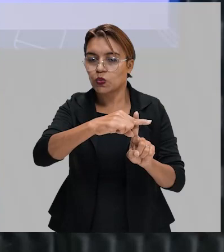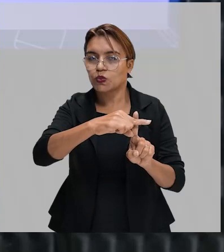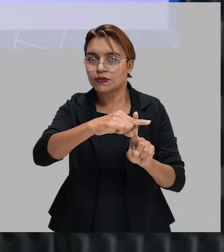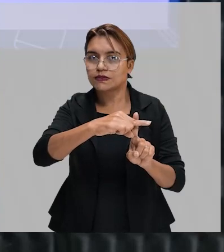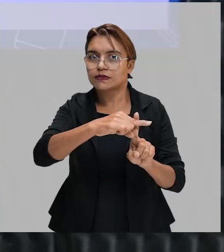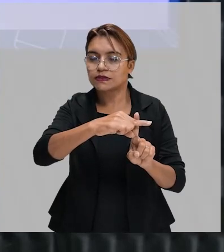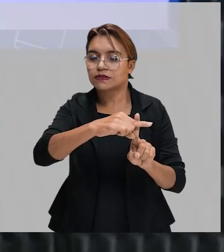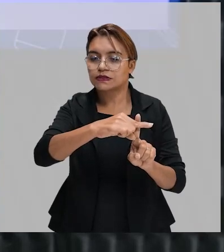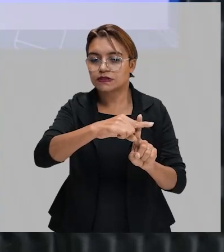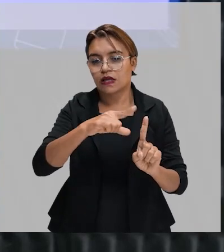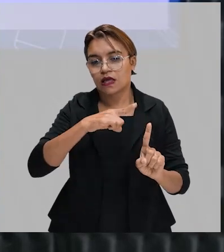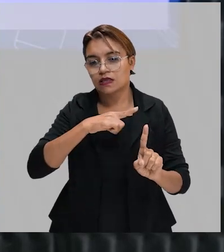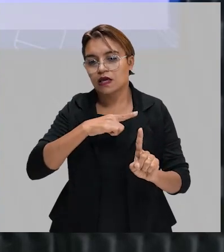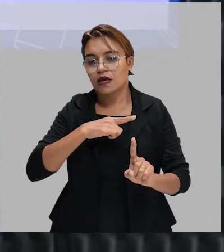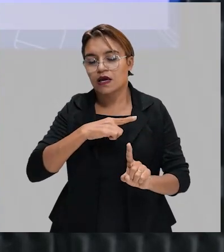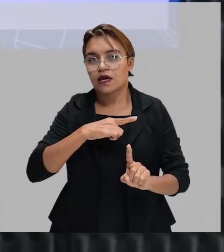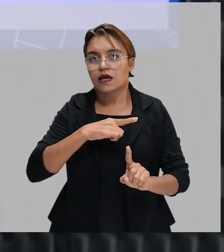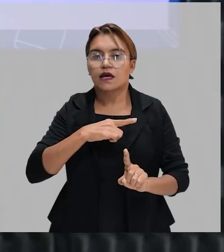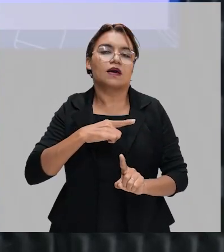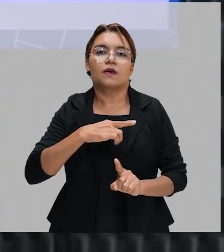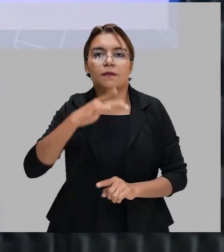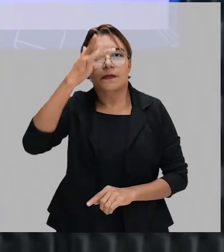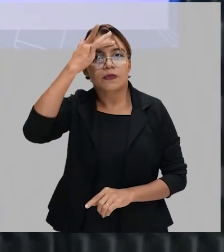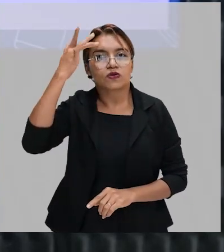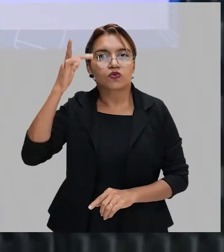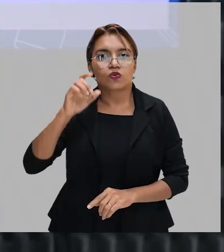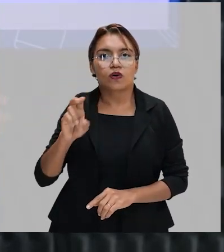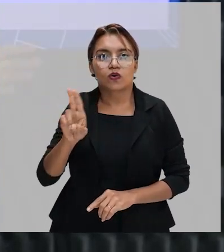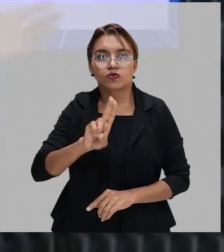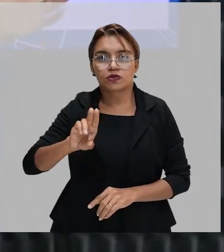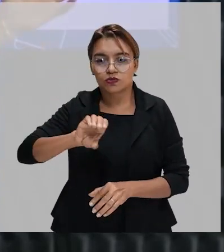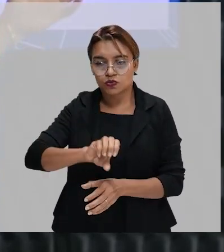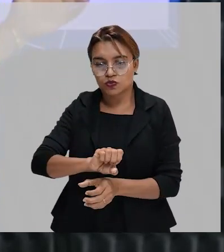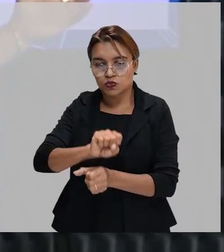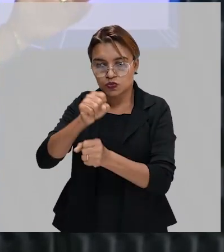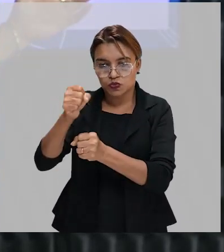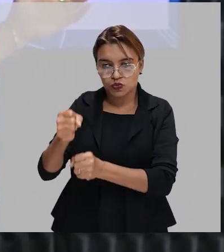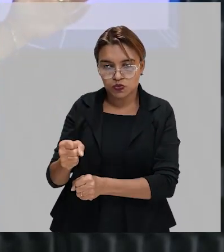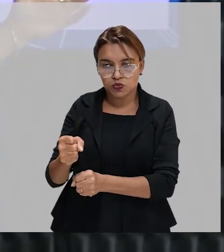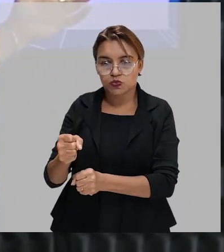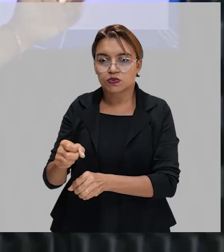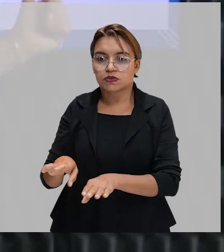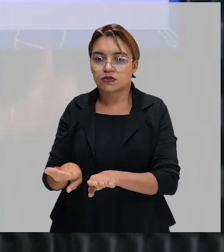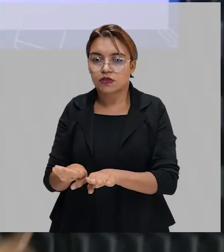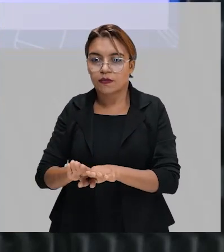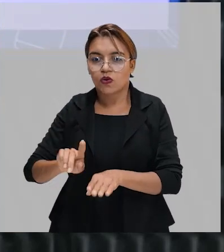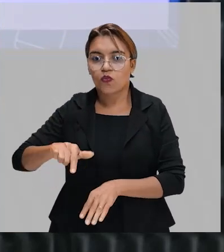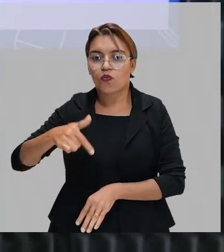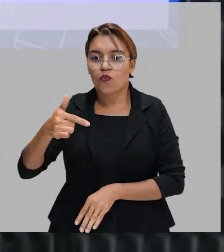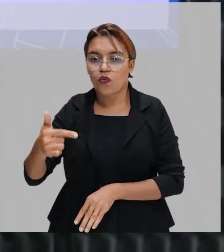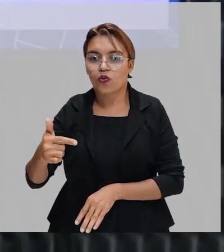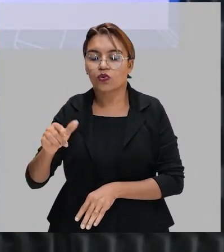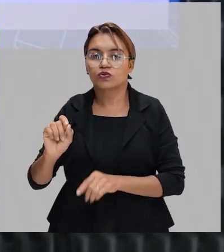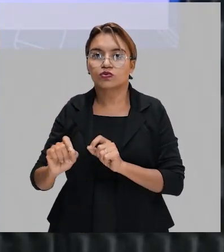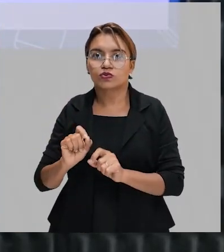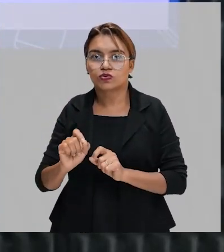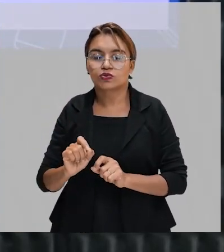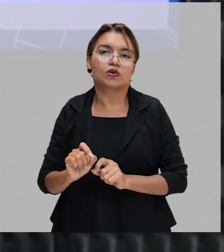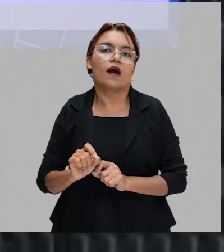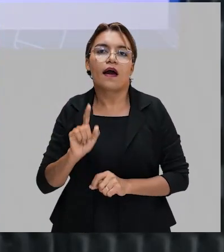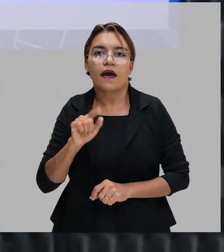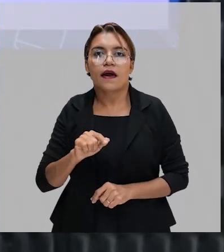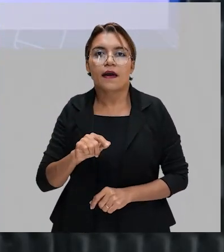A gente tem aqui uma pessoa com cajado. E a gente tem aqui uma outra figura também religiosa, que é o Padre